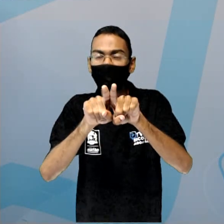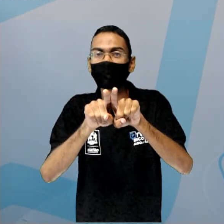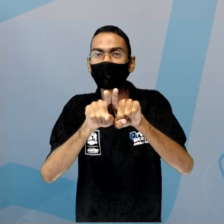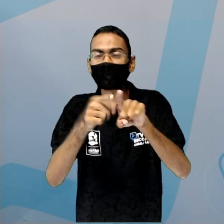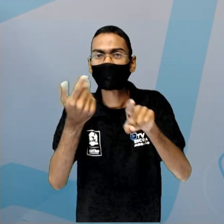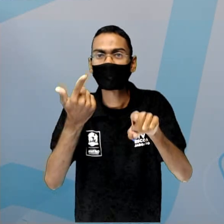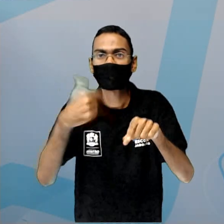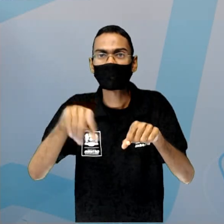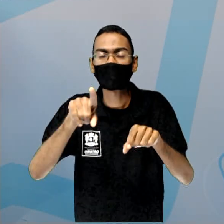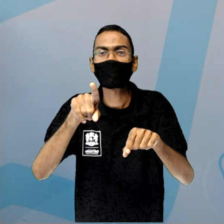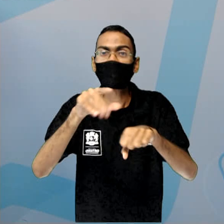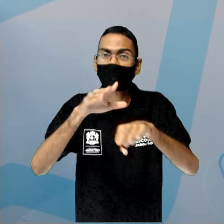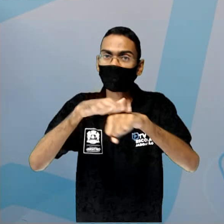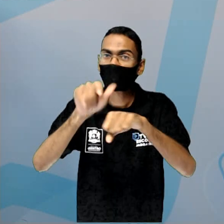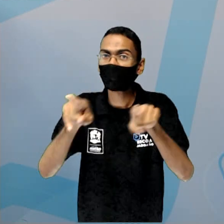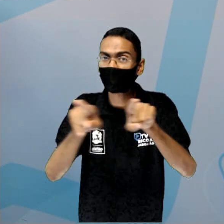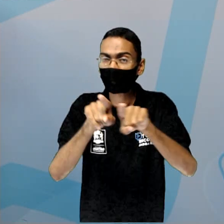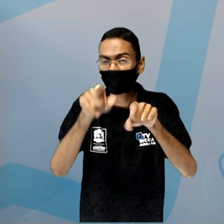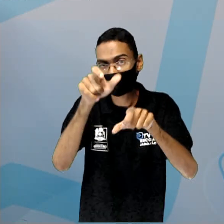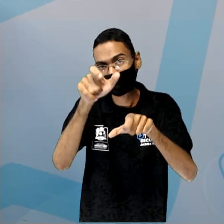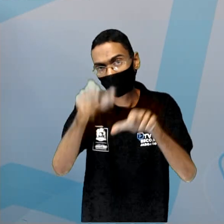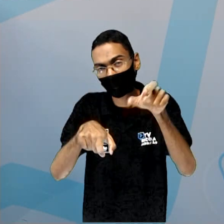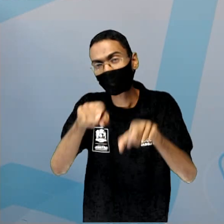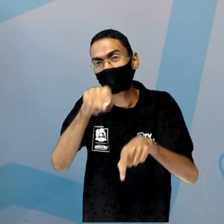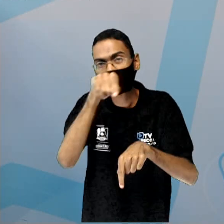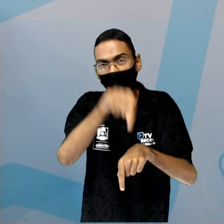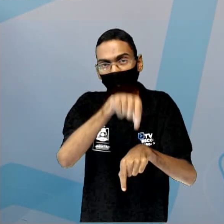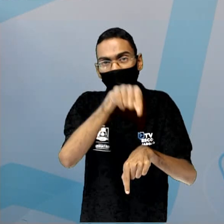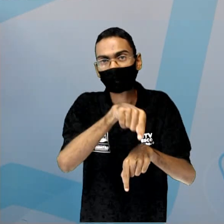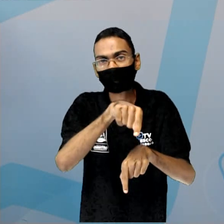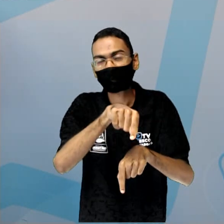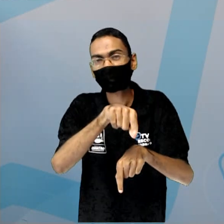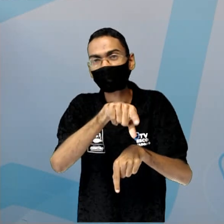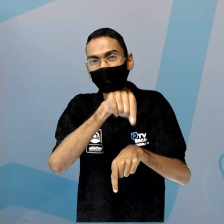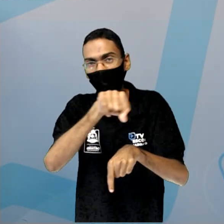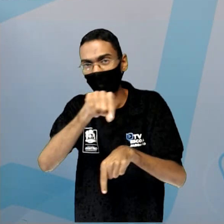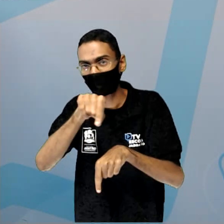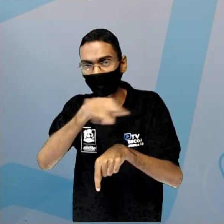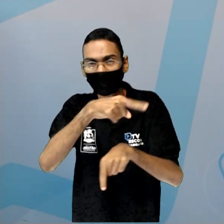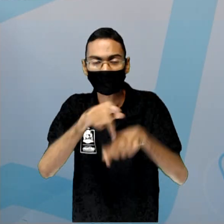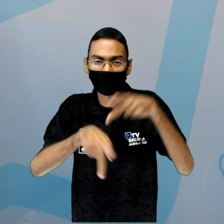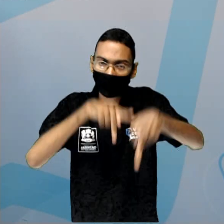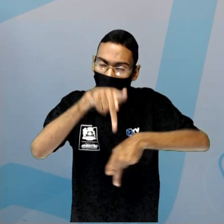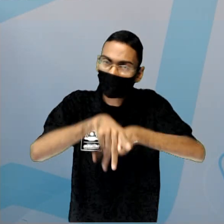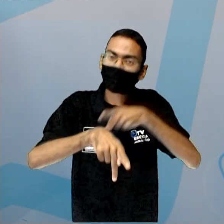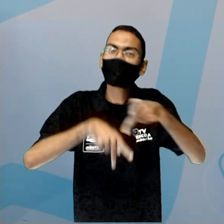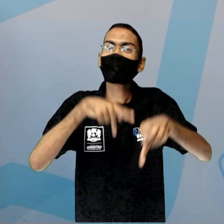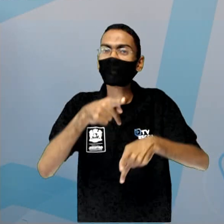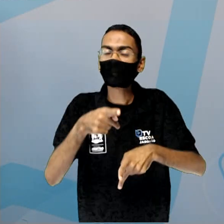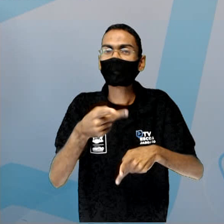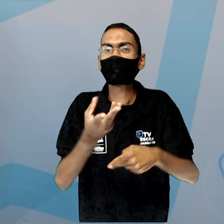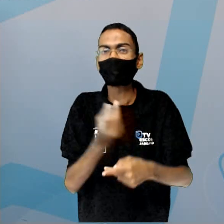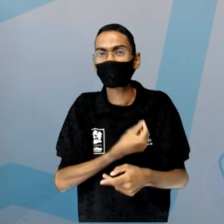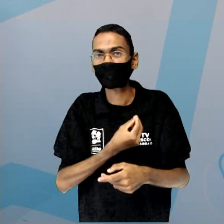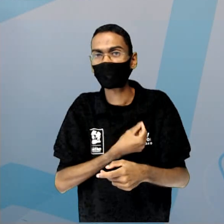fazer com que a religiosidade daquela aldeia, daquela tribo, daquele povo, se mantivesse viva, presente. Então eu trago